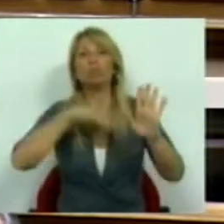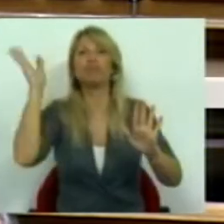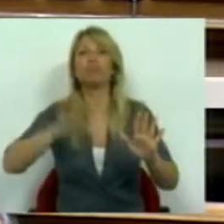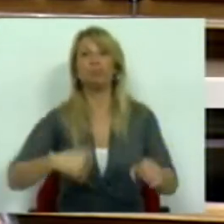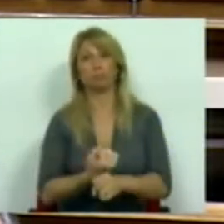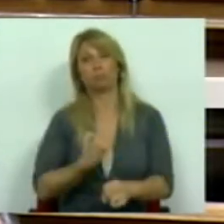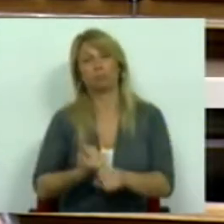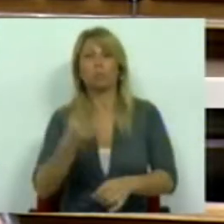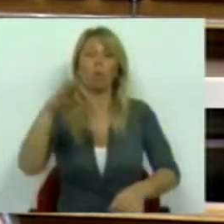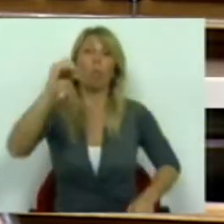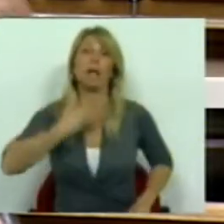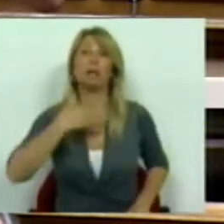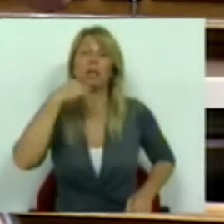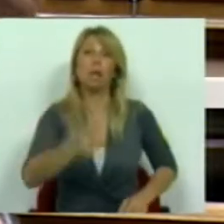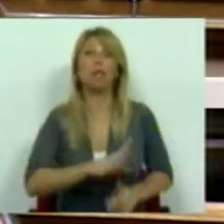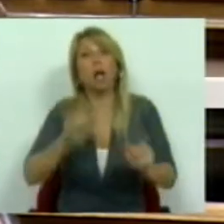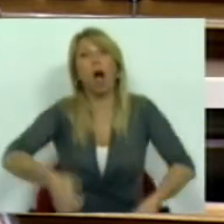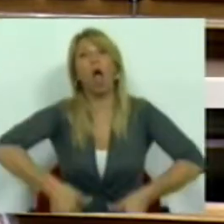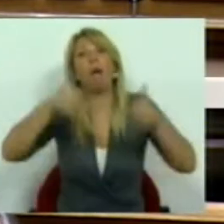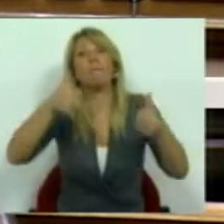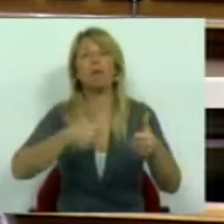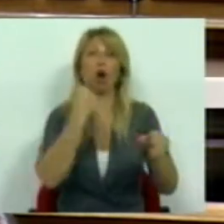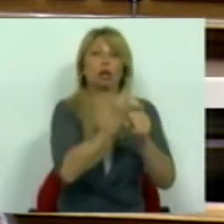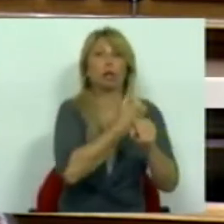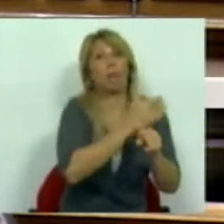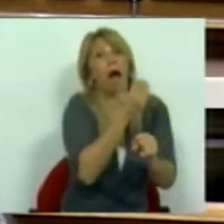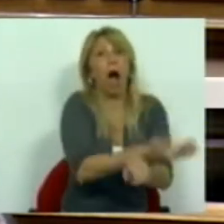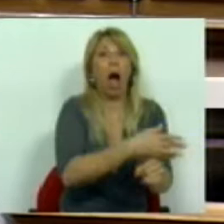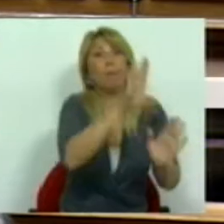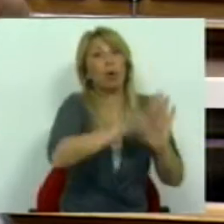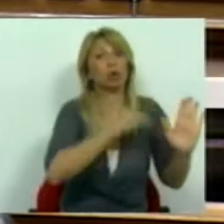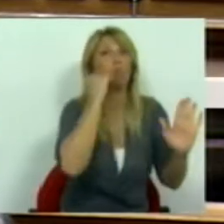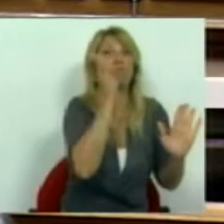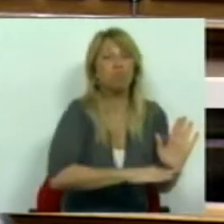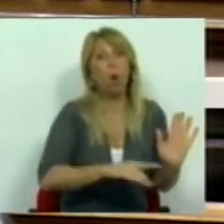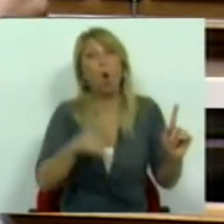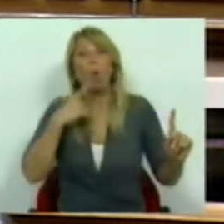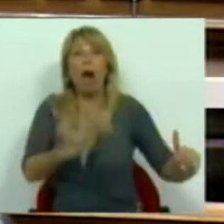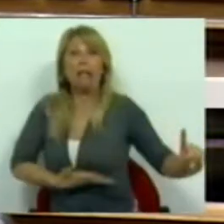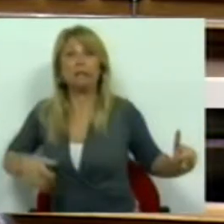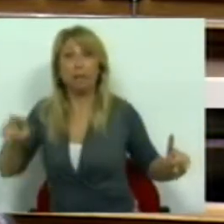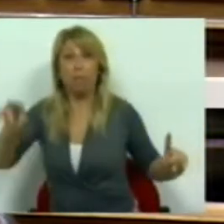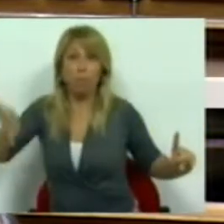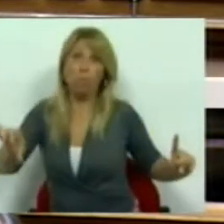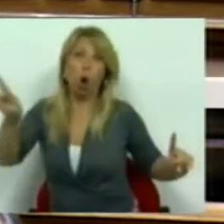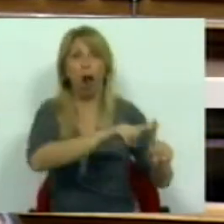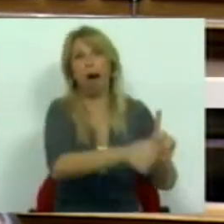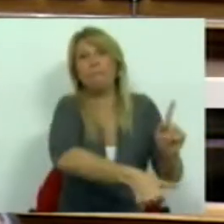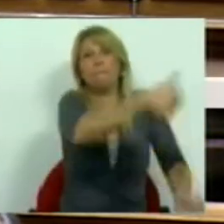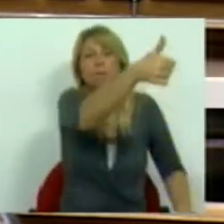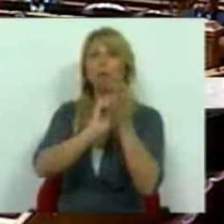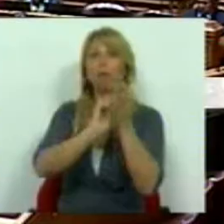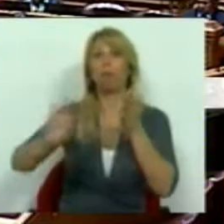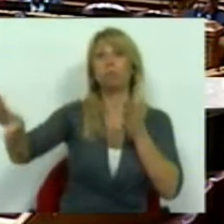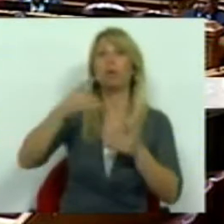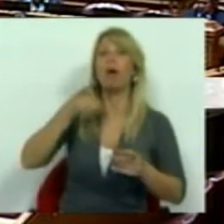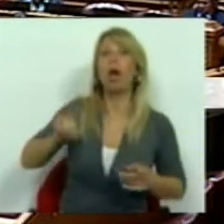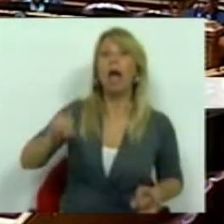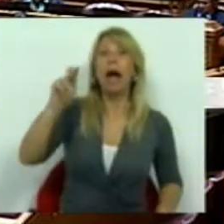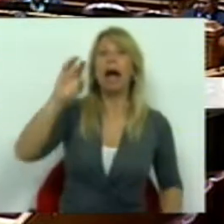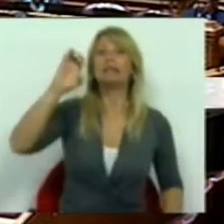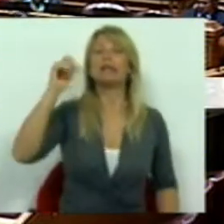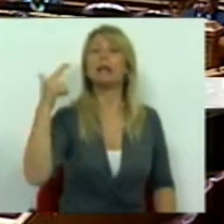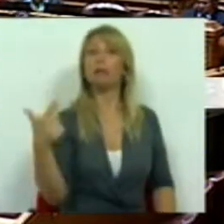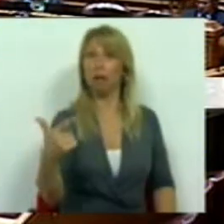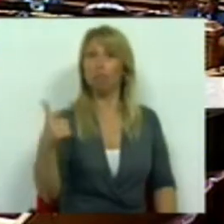precário que o desemprego, como quem faz o diagnóstico dos coitadinhos e contentem-se lá com isto, que é melhor isto que nada. A ACT